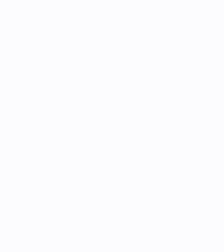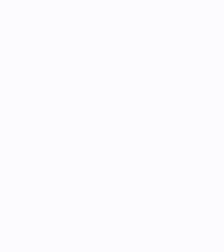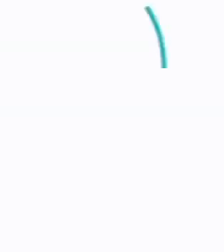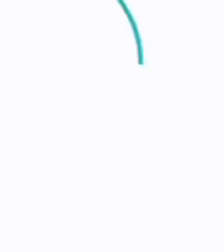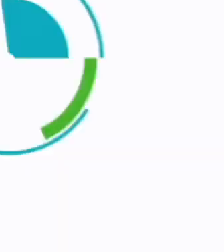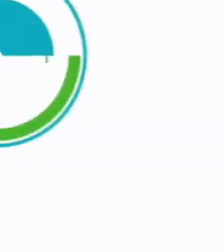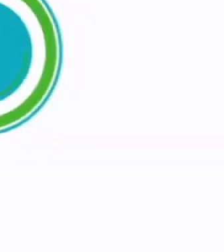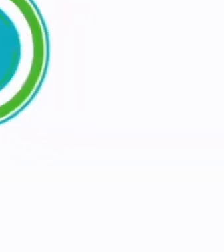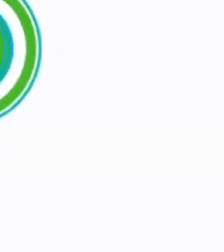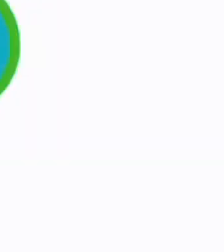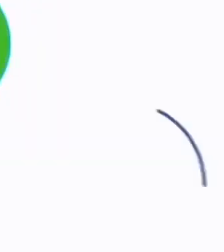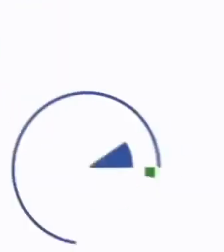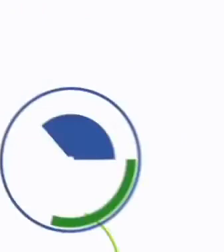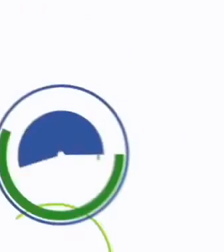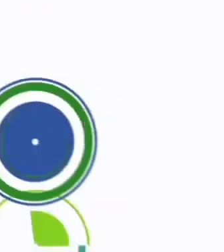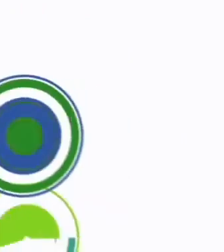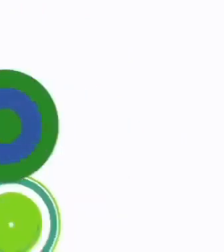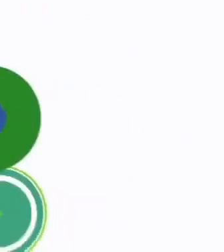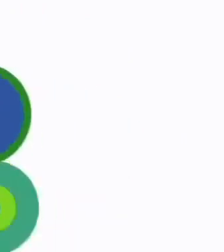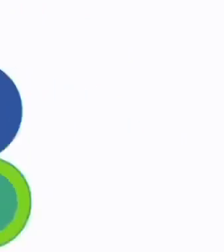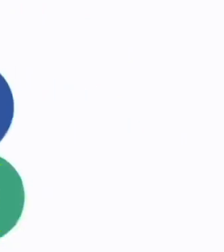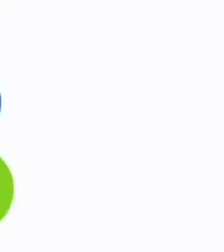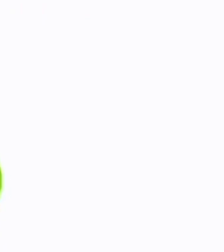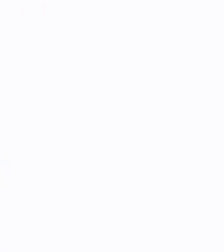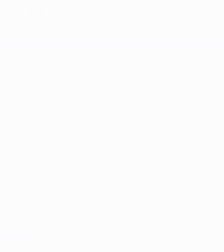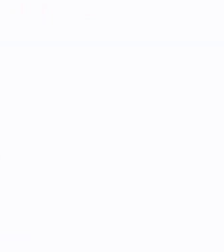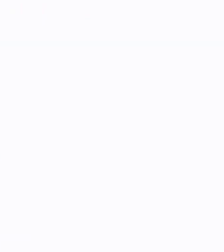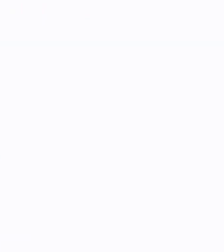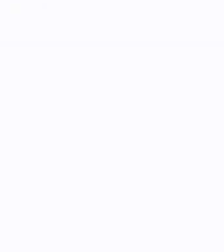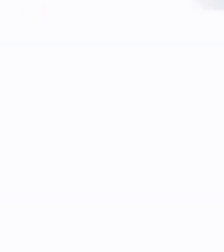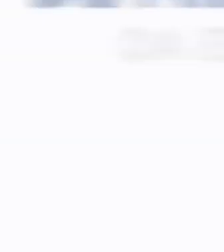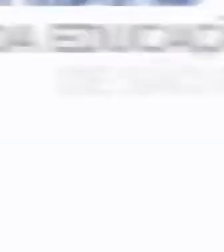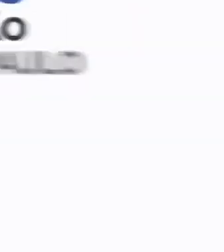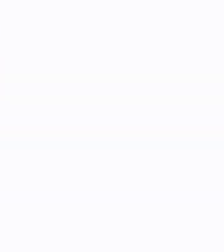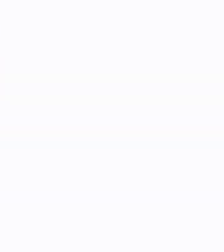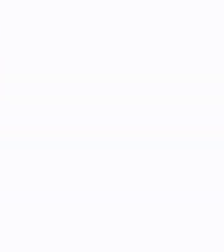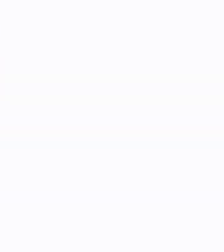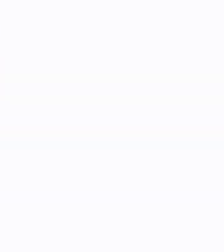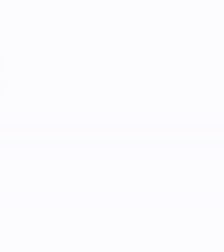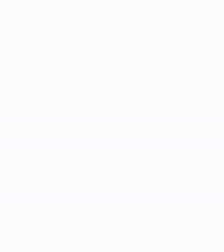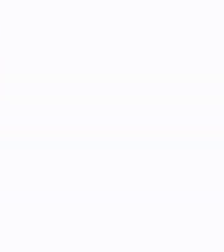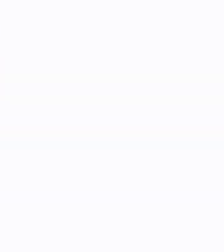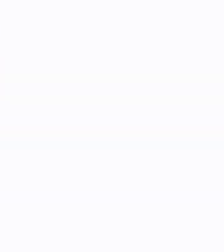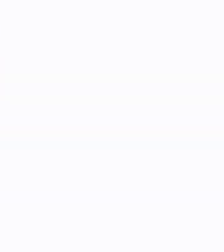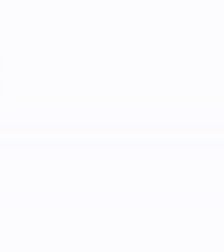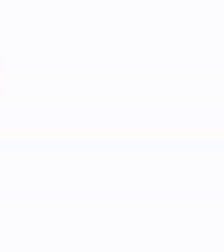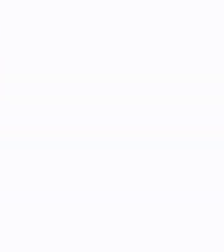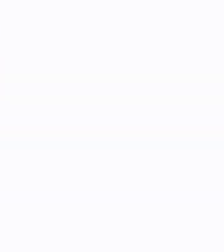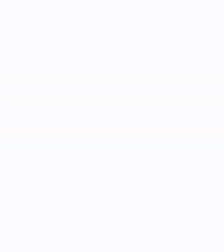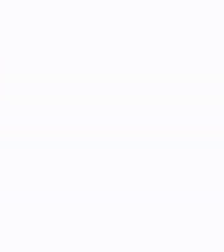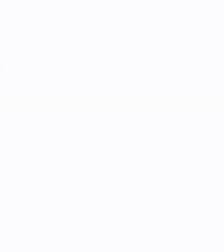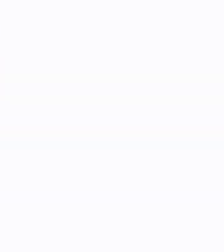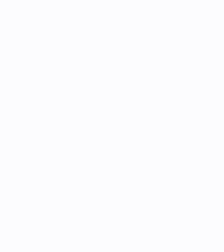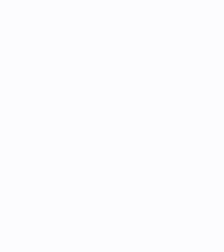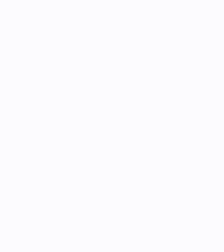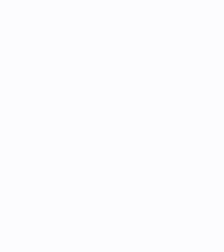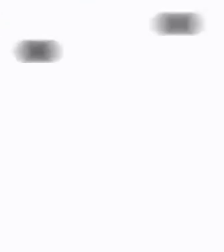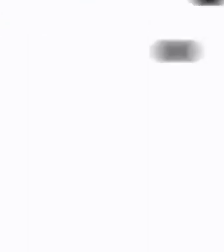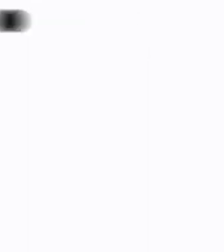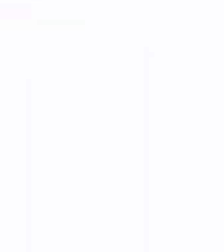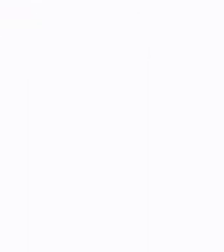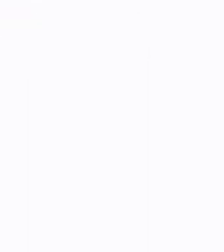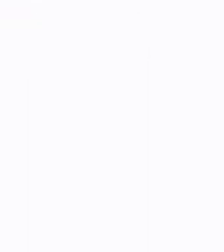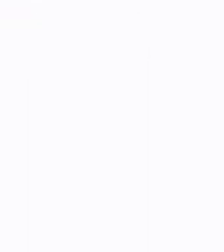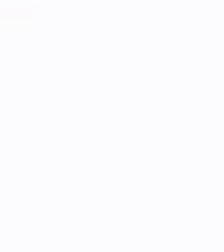A gente vai ficando por aqui,